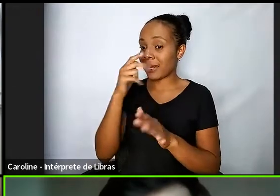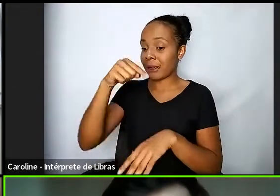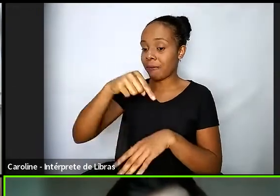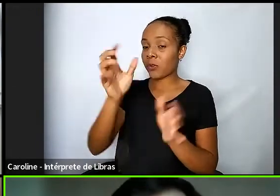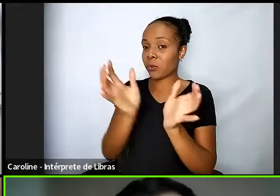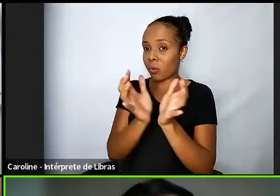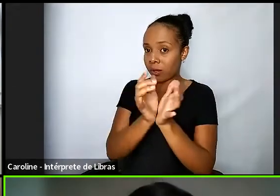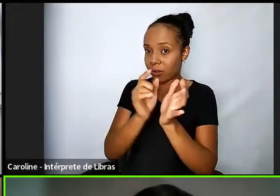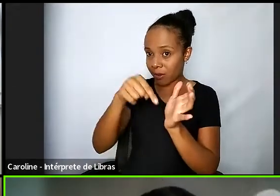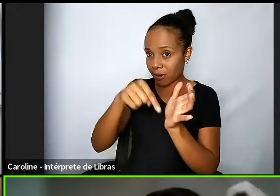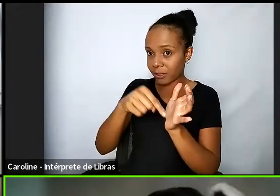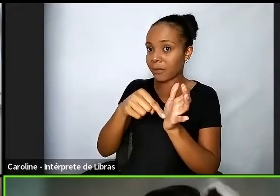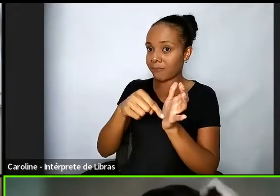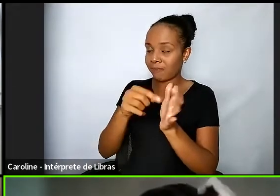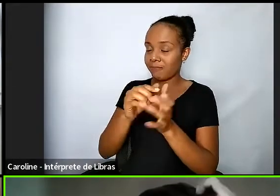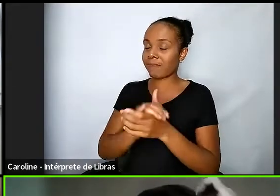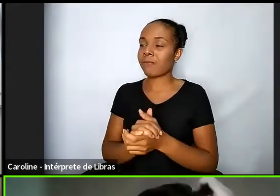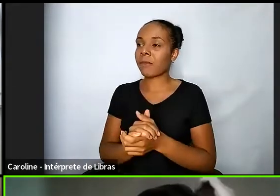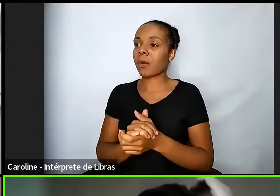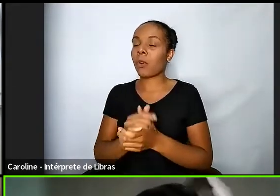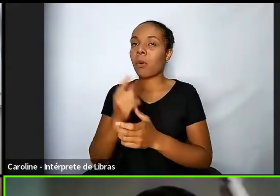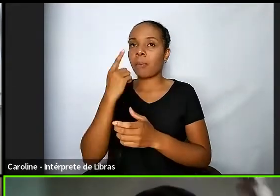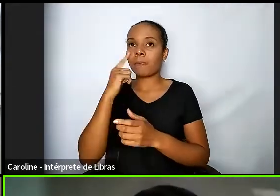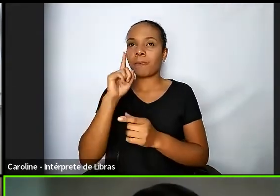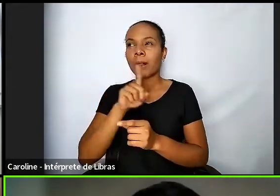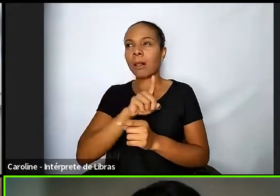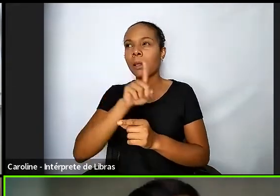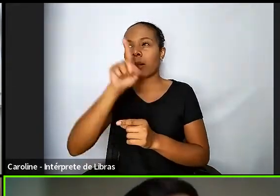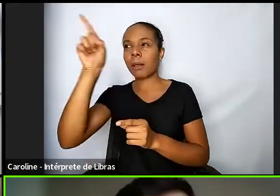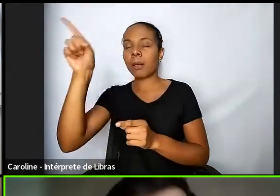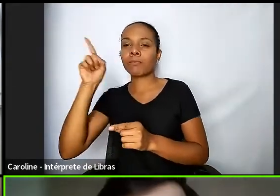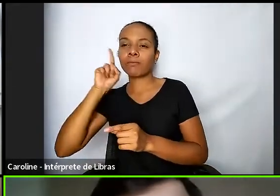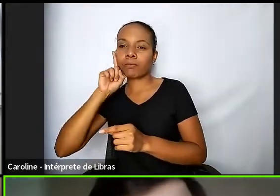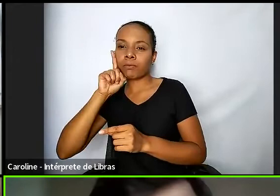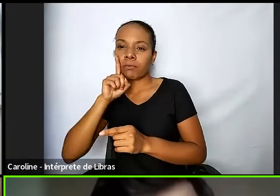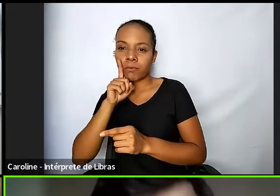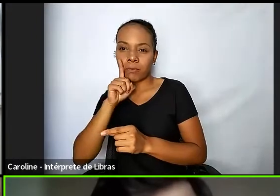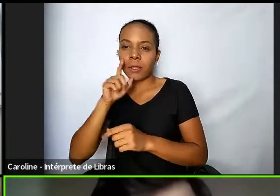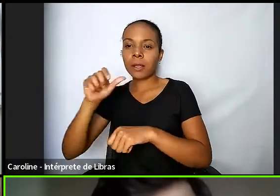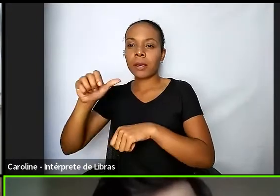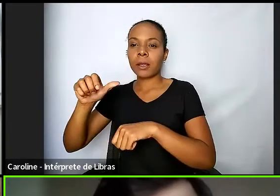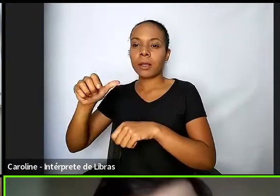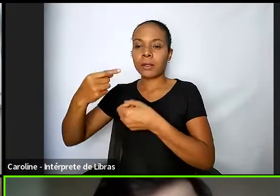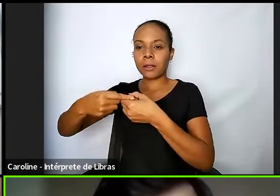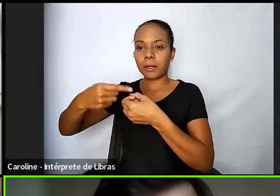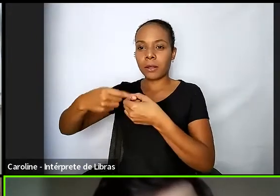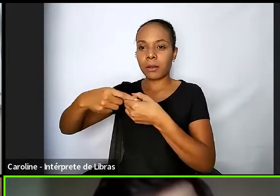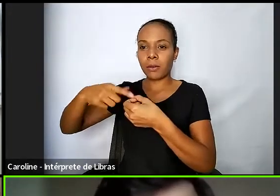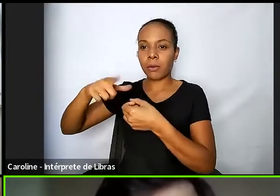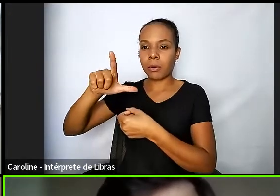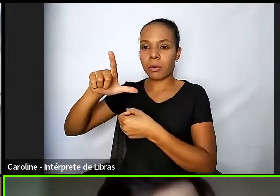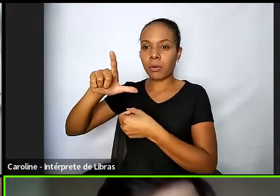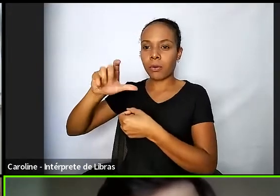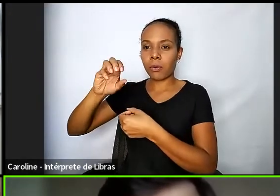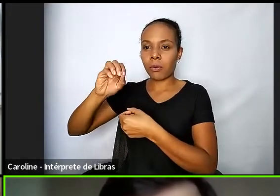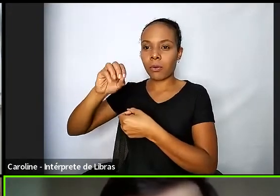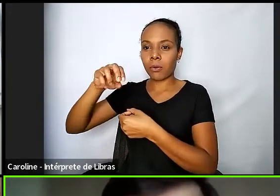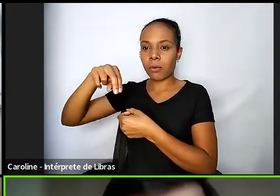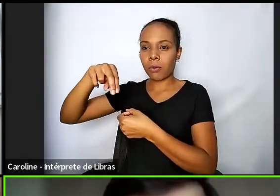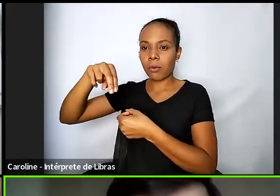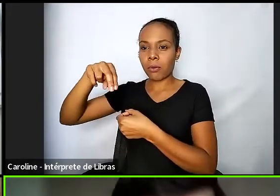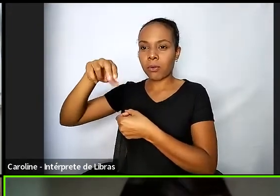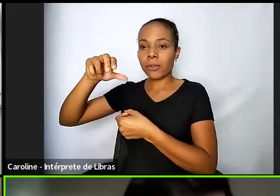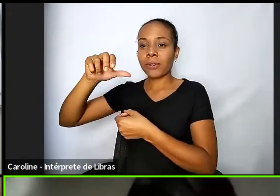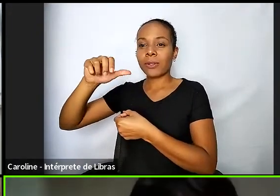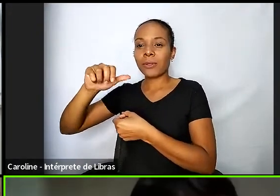cidade de Los Angeles ela sediou pela segunda vez as Olimpíadas em 1984 sabe e logo e